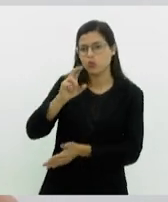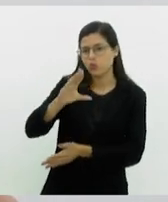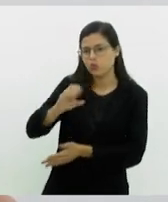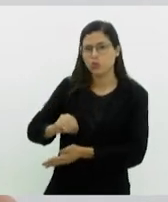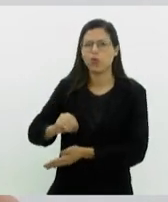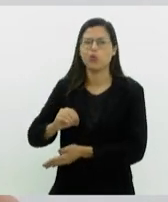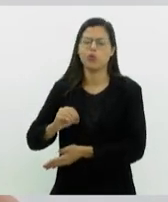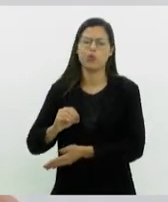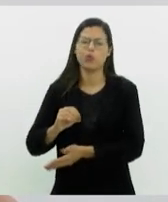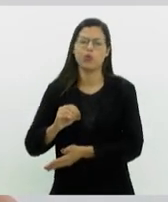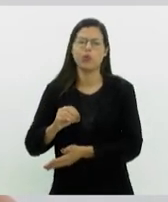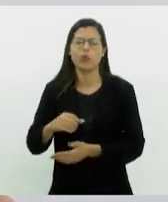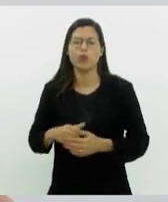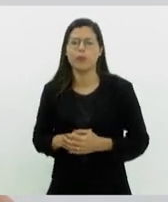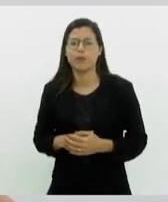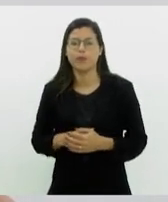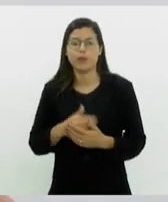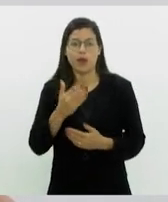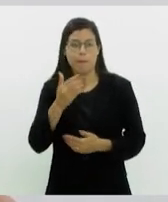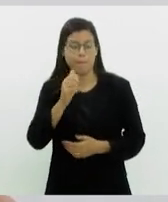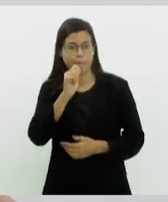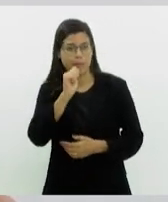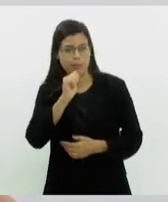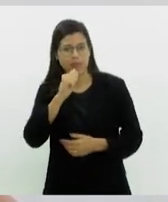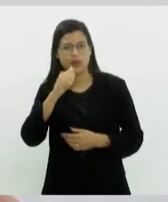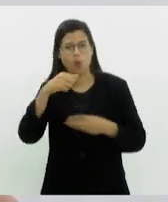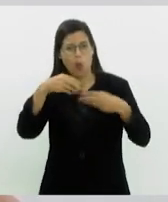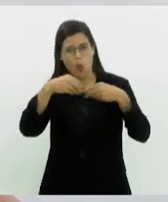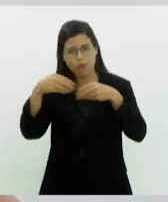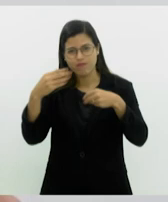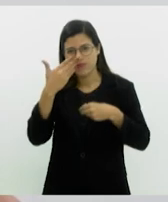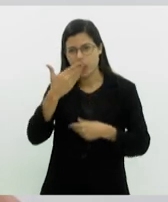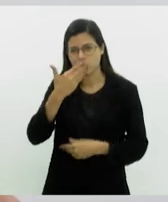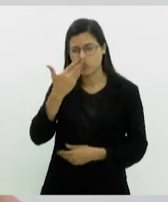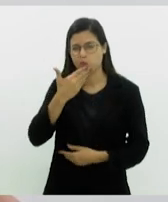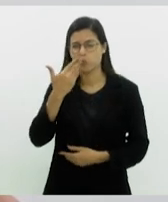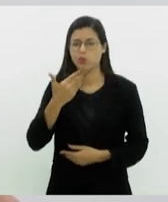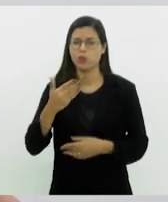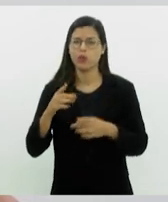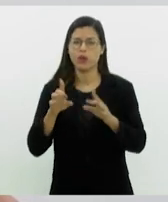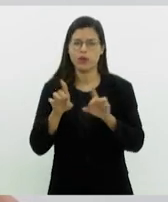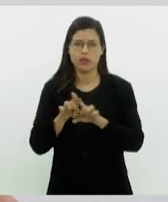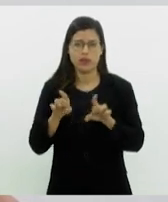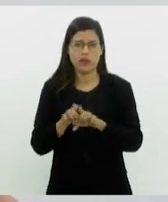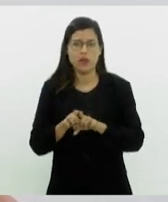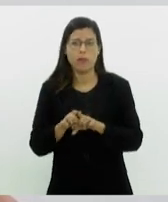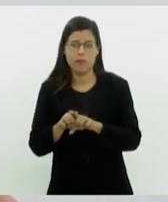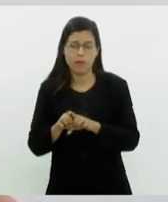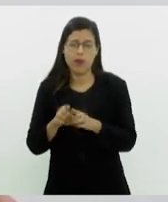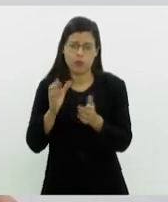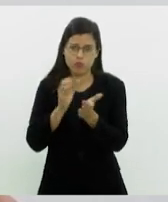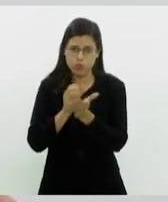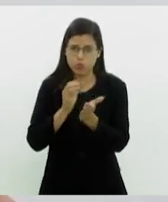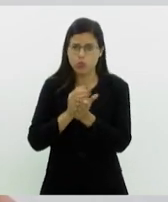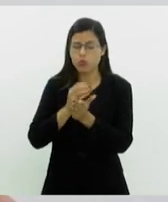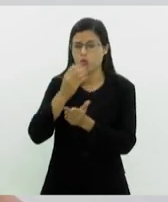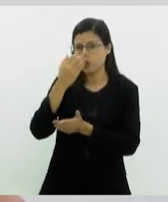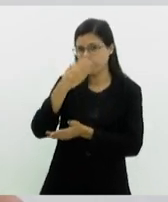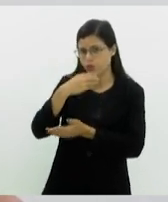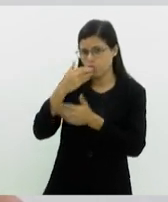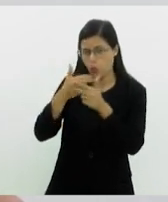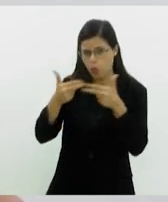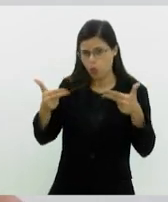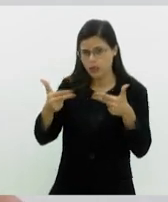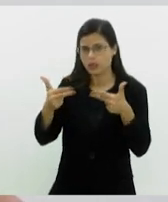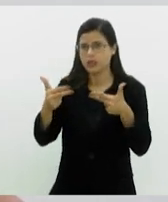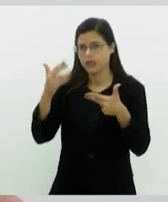de caixa, bebidas açucaradas, até mesmo suco de fruta natural, que hoje nós sabemos que quando você